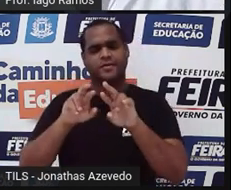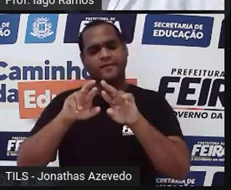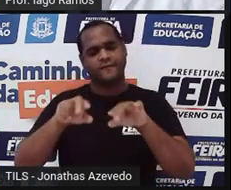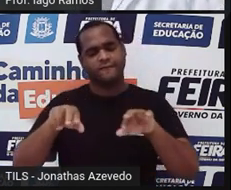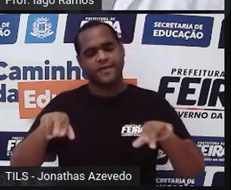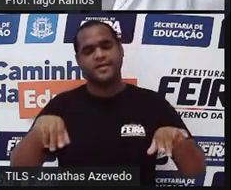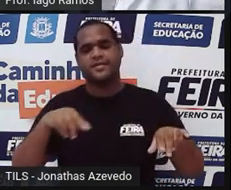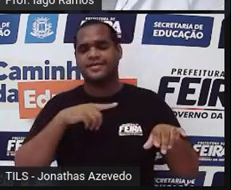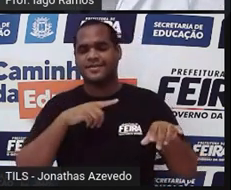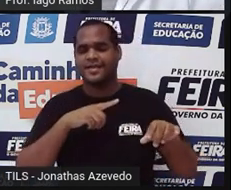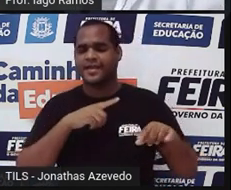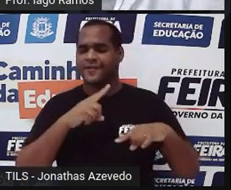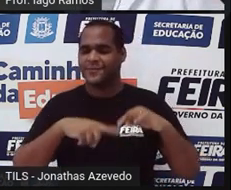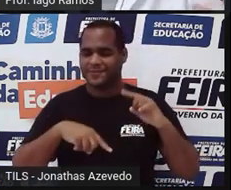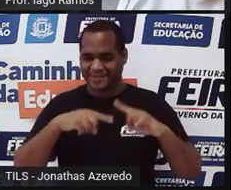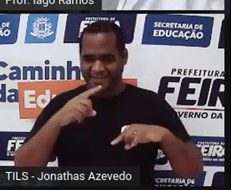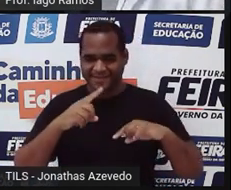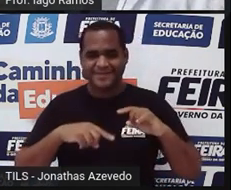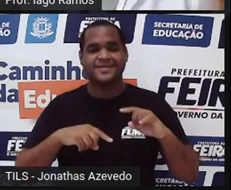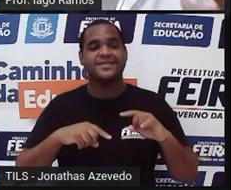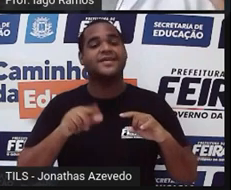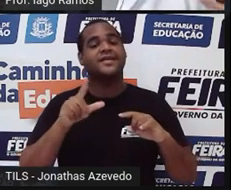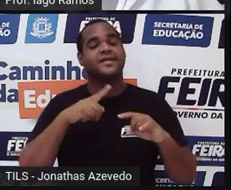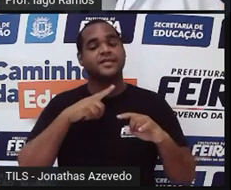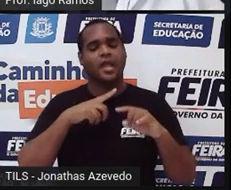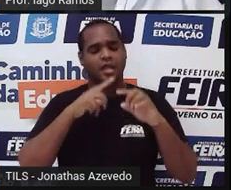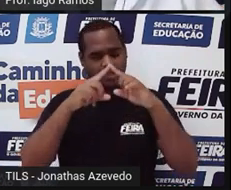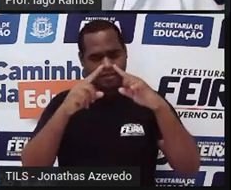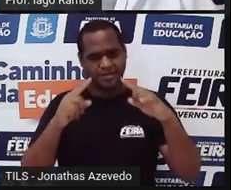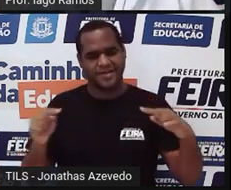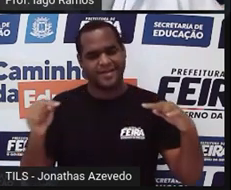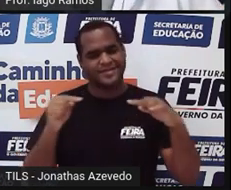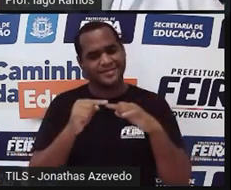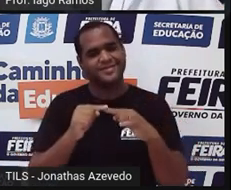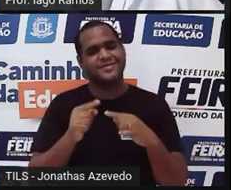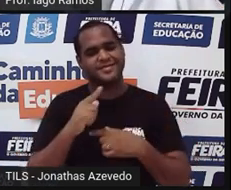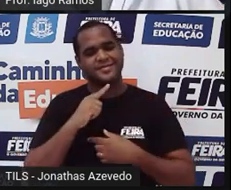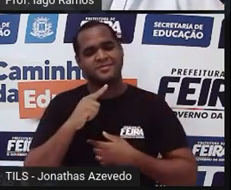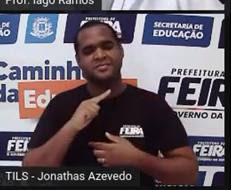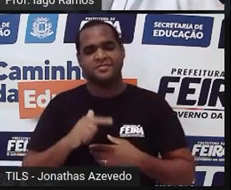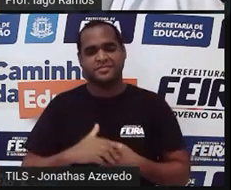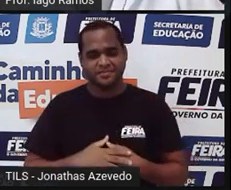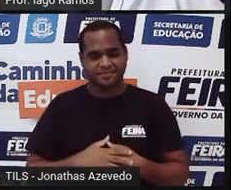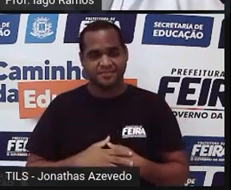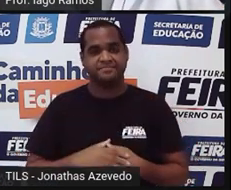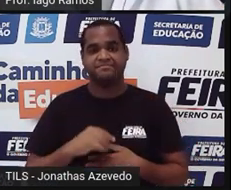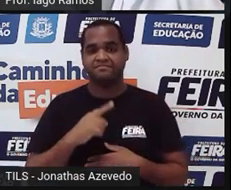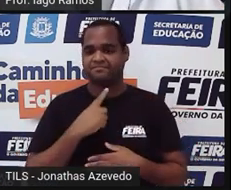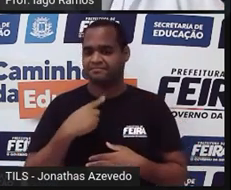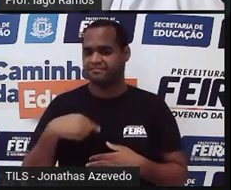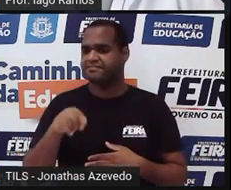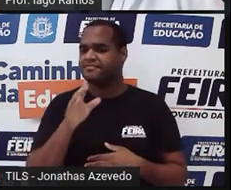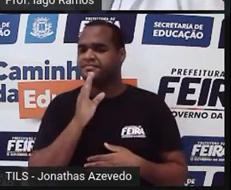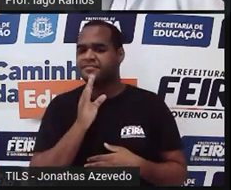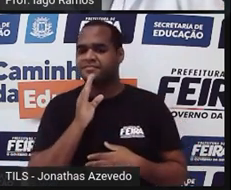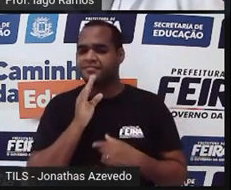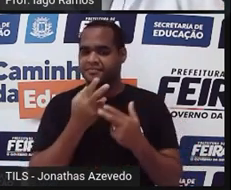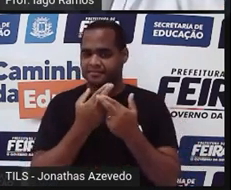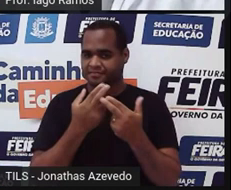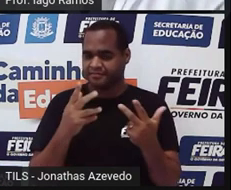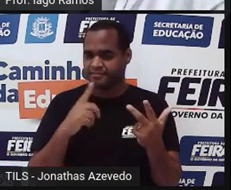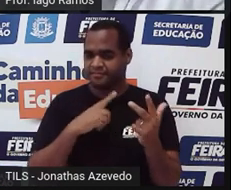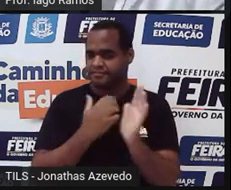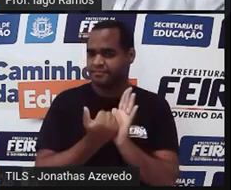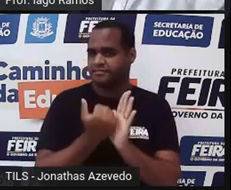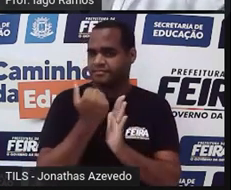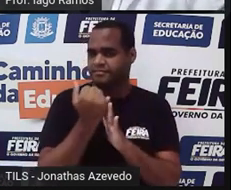de objetos que têm formatos triangulares, tá bom? Então, gente precisa conhecer mais, o